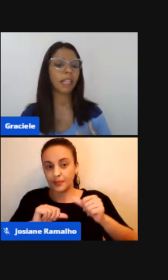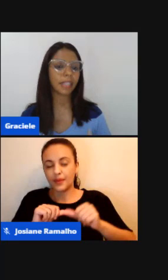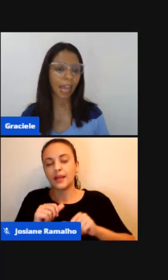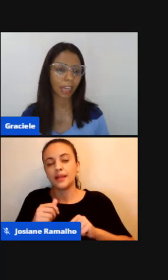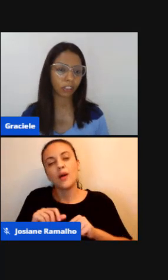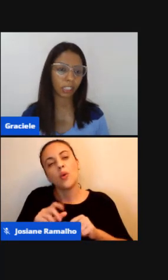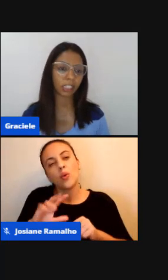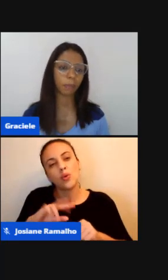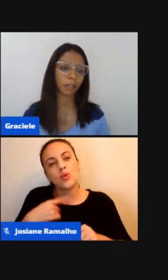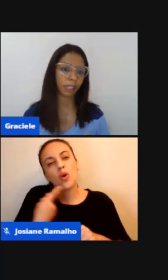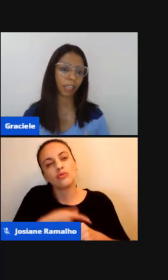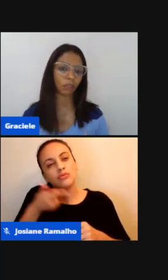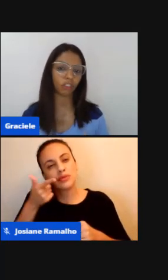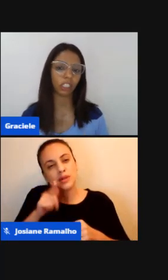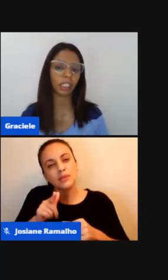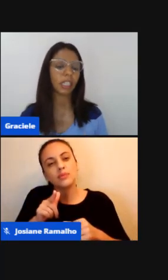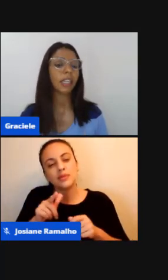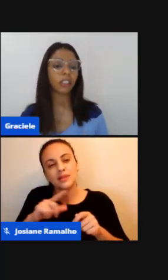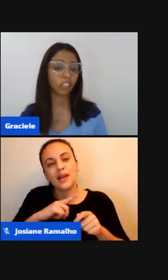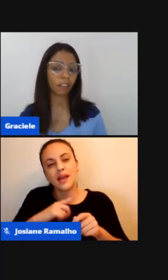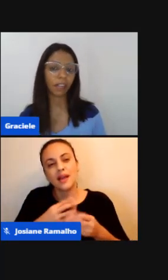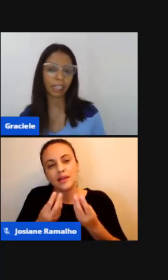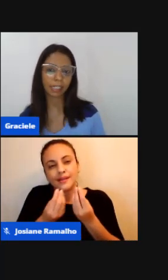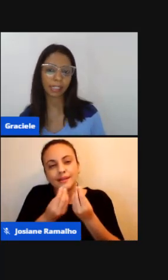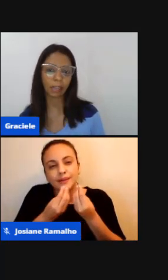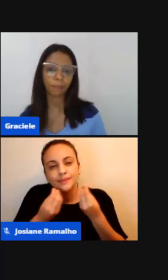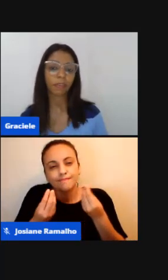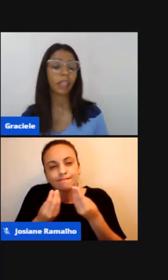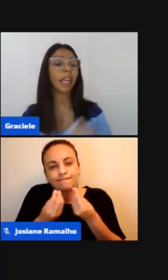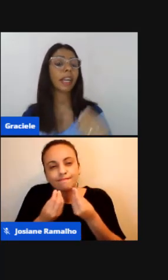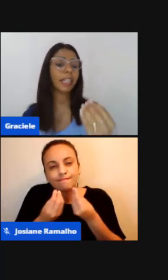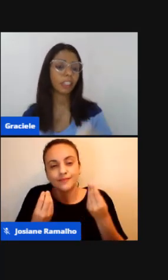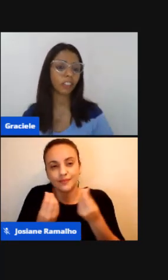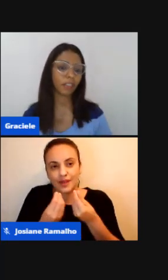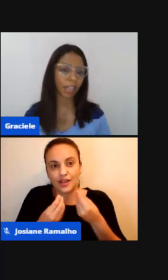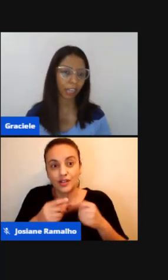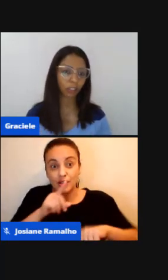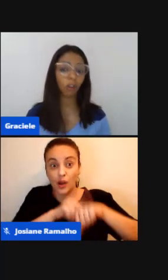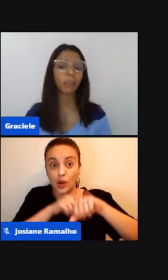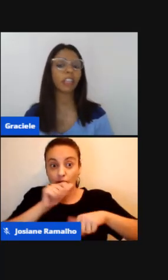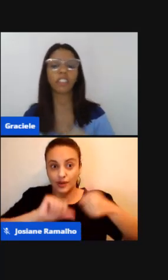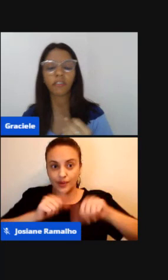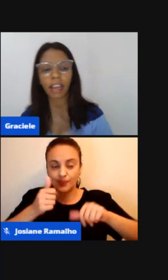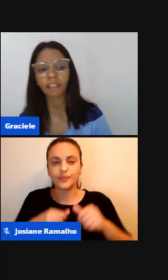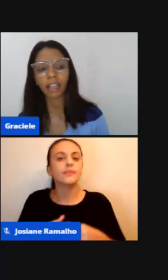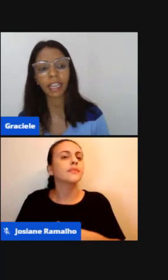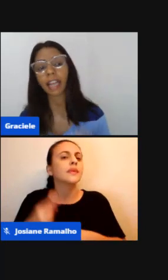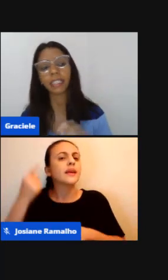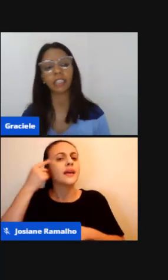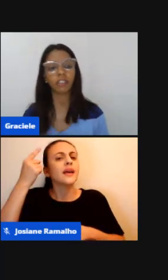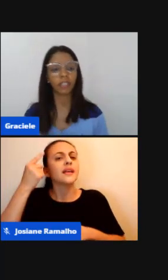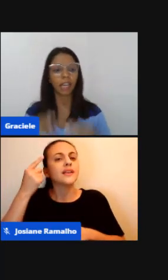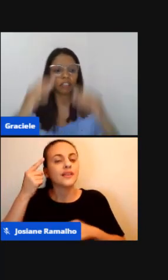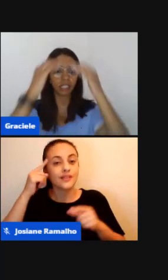sensibilidade nesse processo de avaliação. E a criatividade? Como que a gente vai avaliar a criatividade